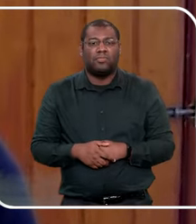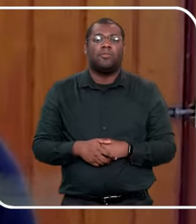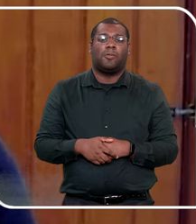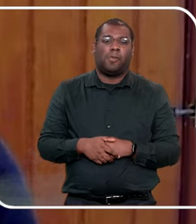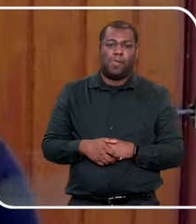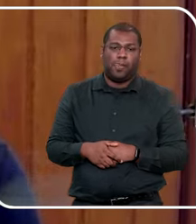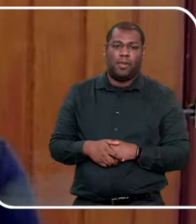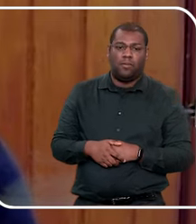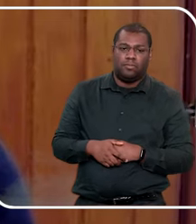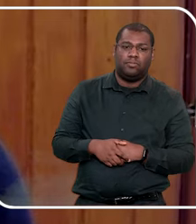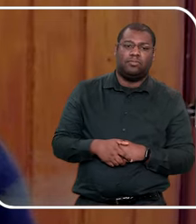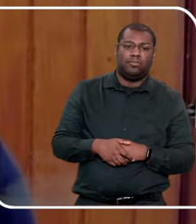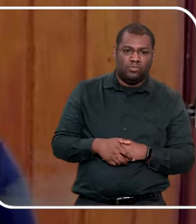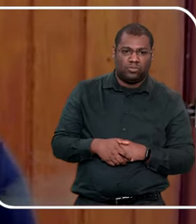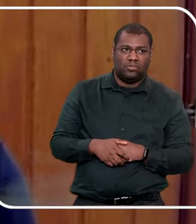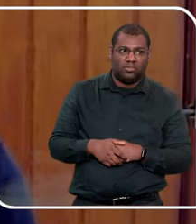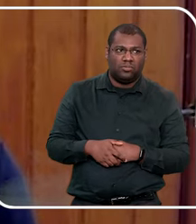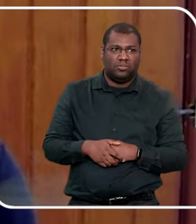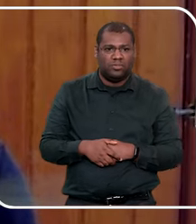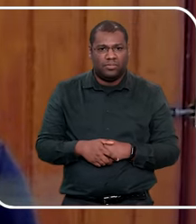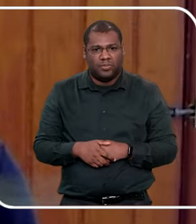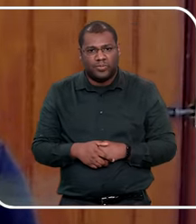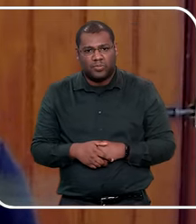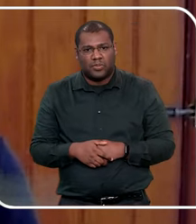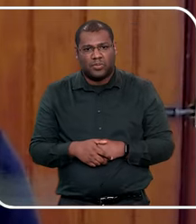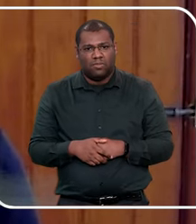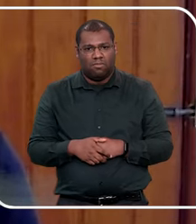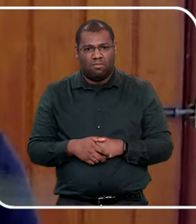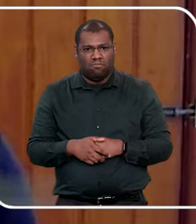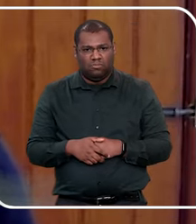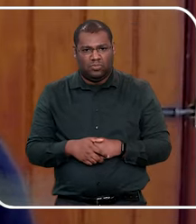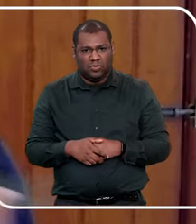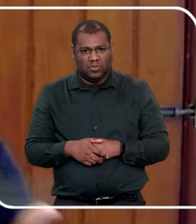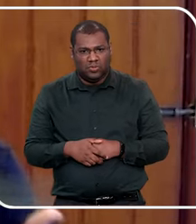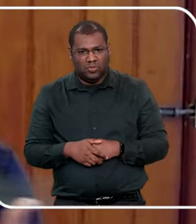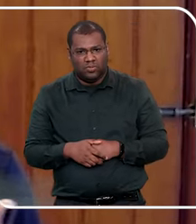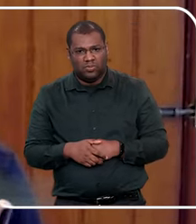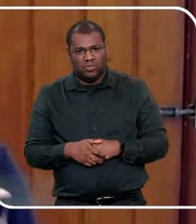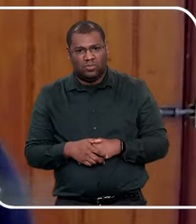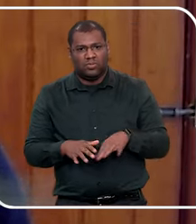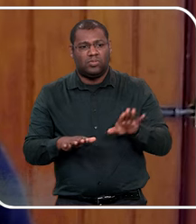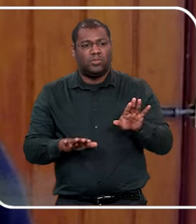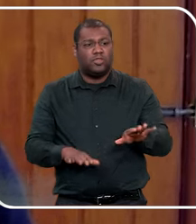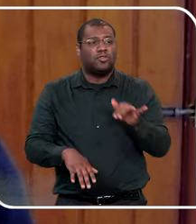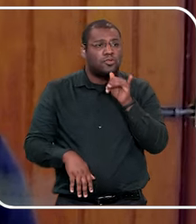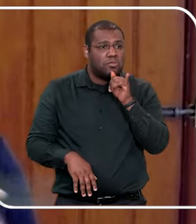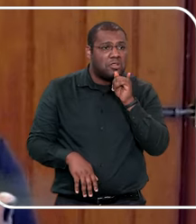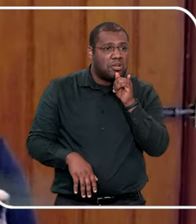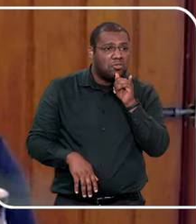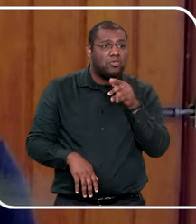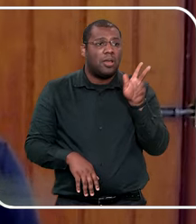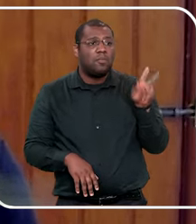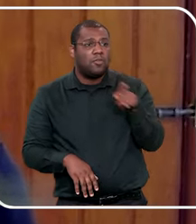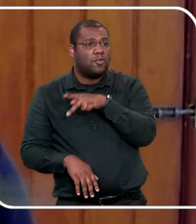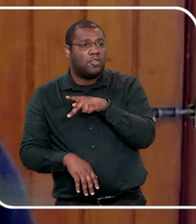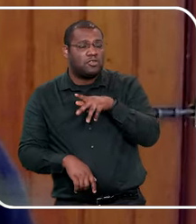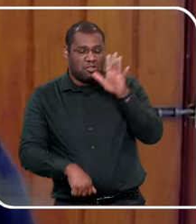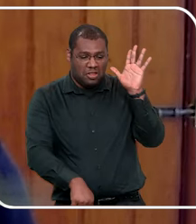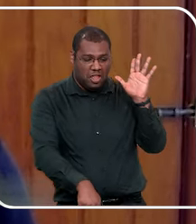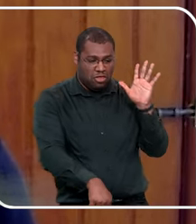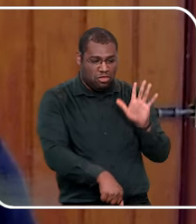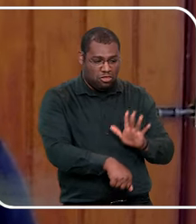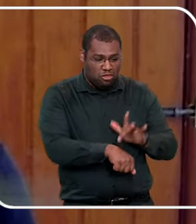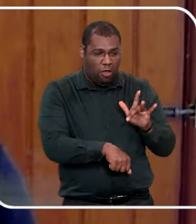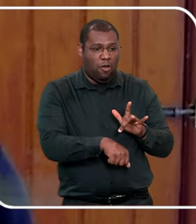se falar, o poder é maior, de questionar, é que não pode demorar no toque, e que não pode